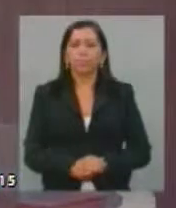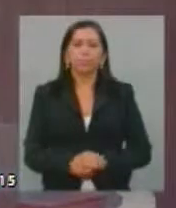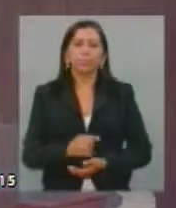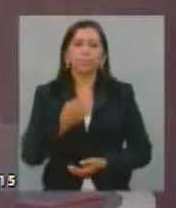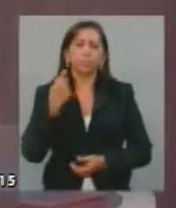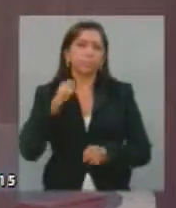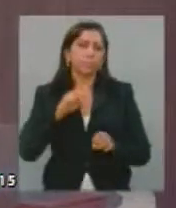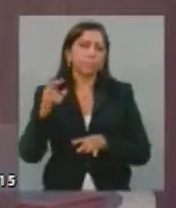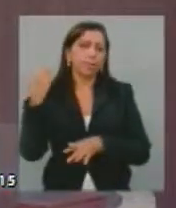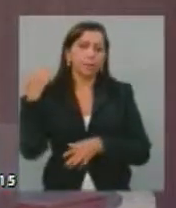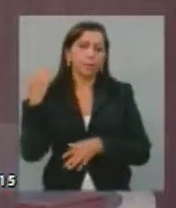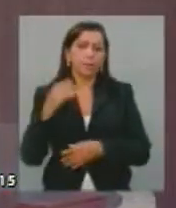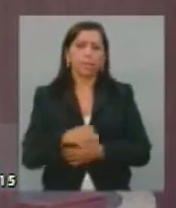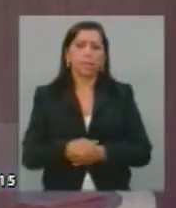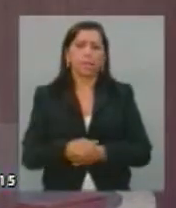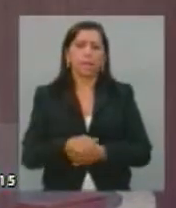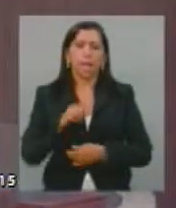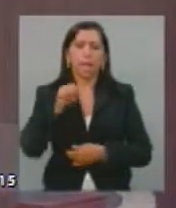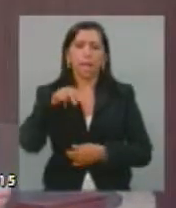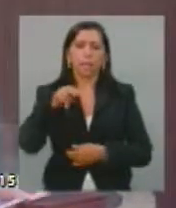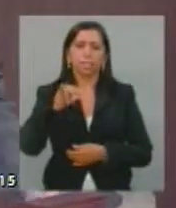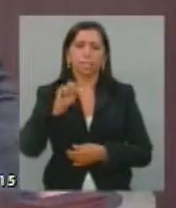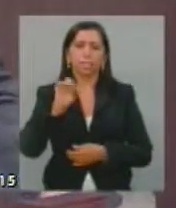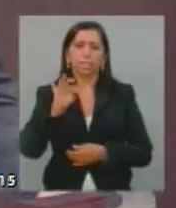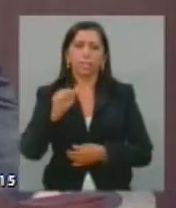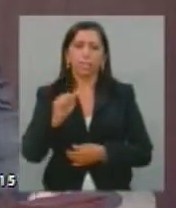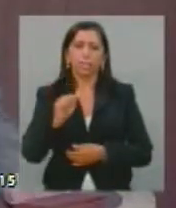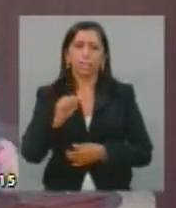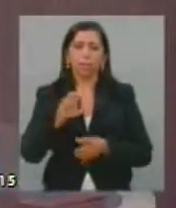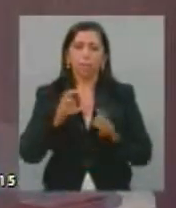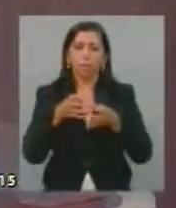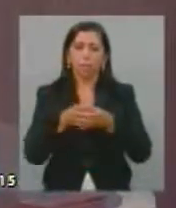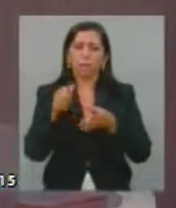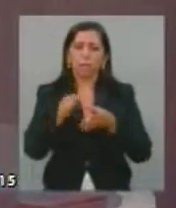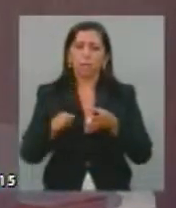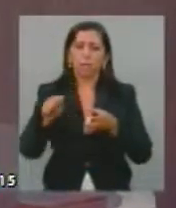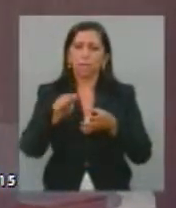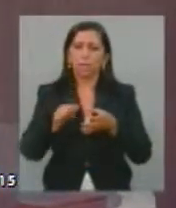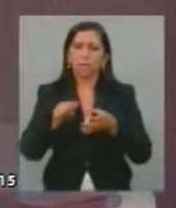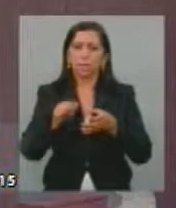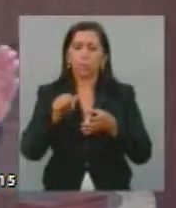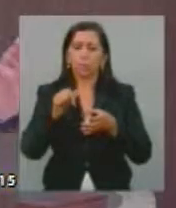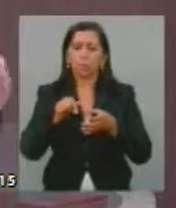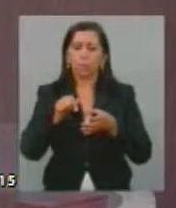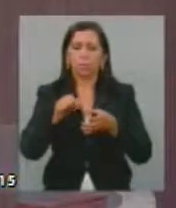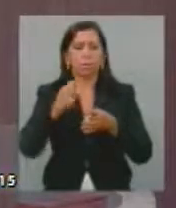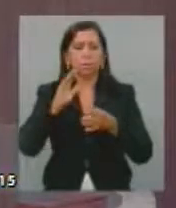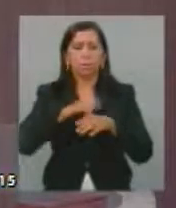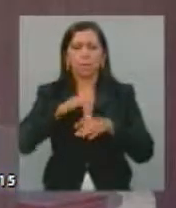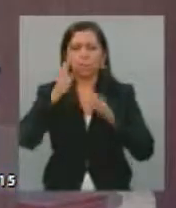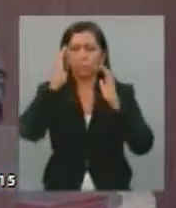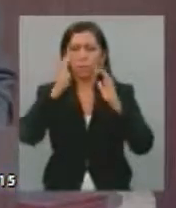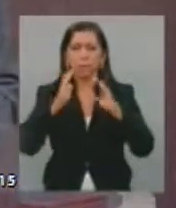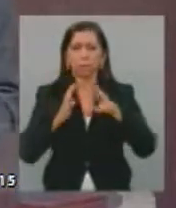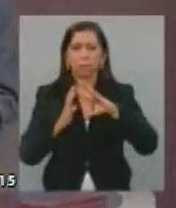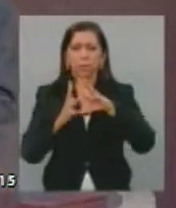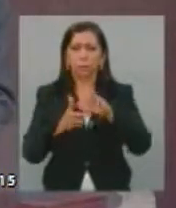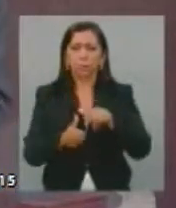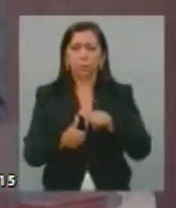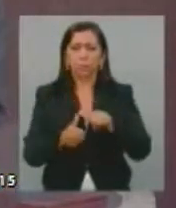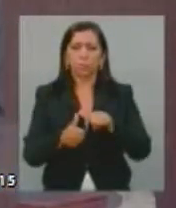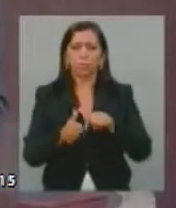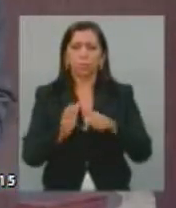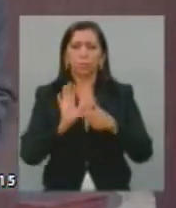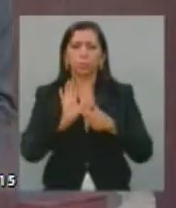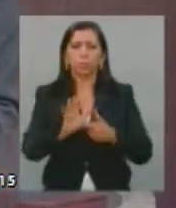semana, a Anistia Internacional, uma organização não governamental das mais respeitadas no mundo, lançou o seu informe